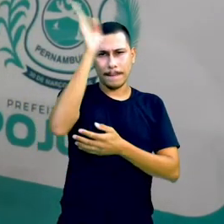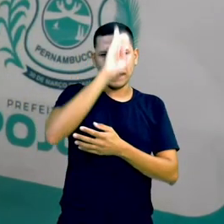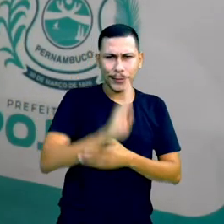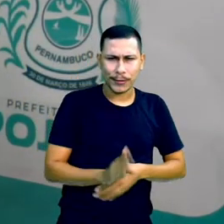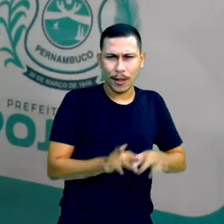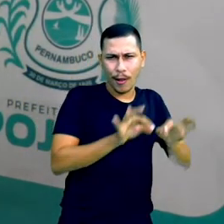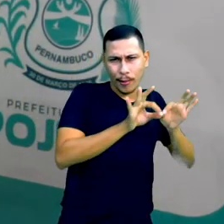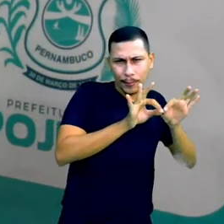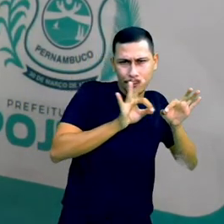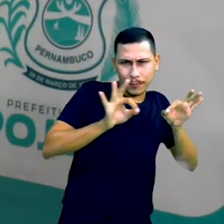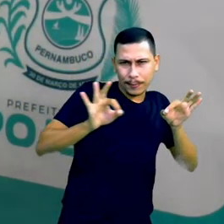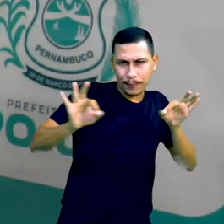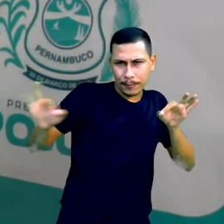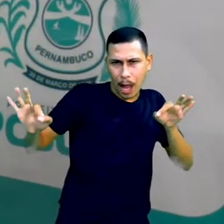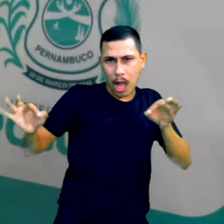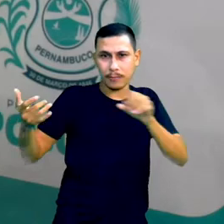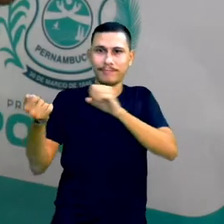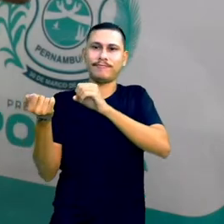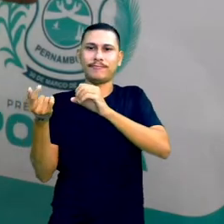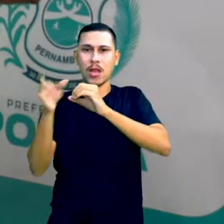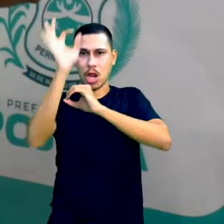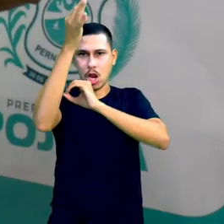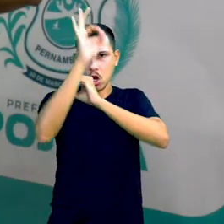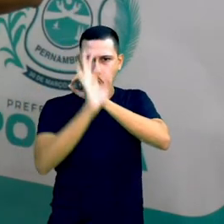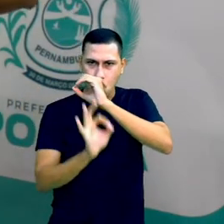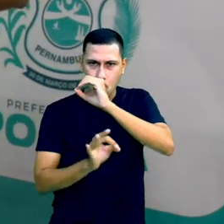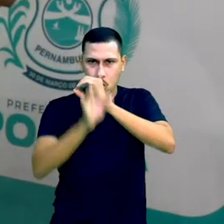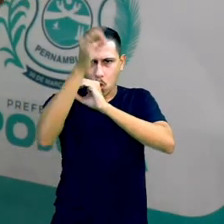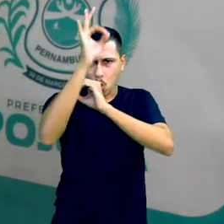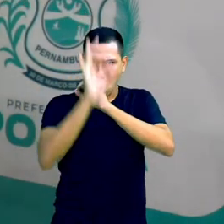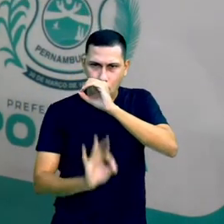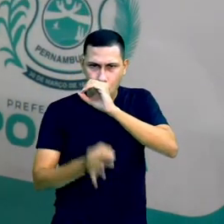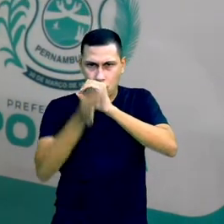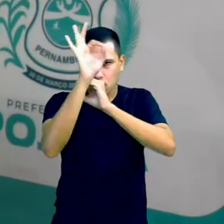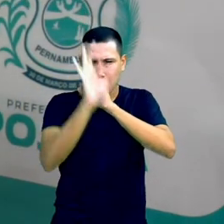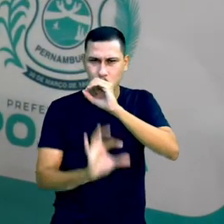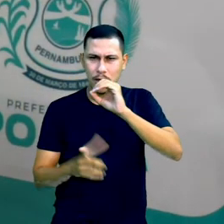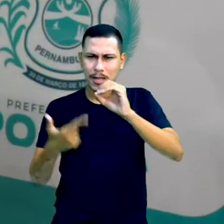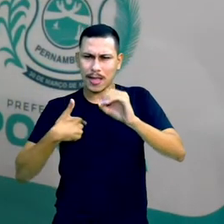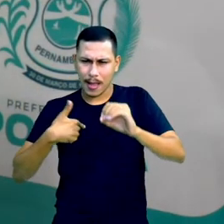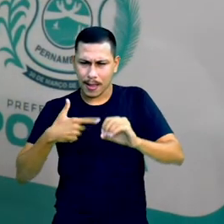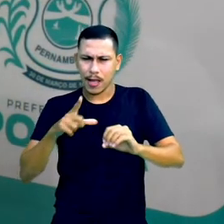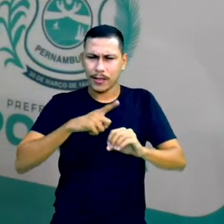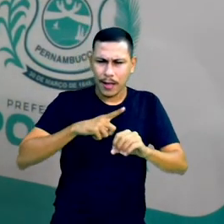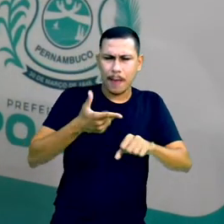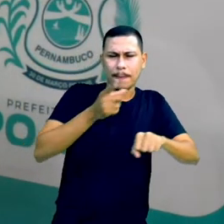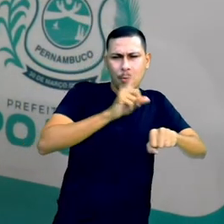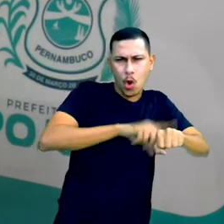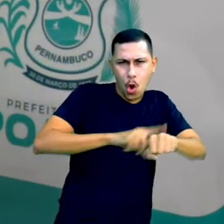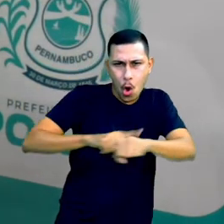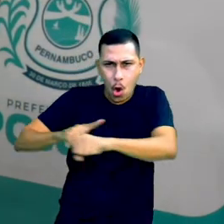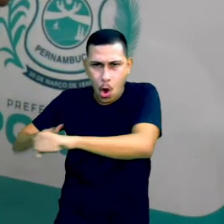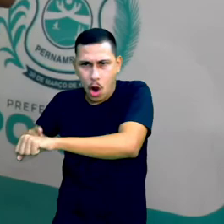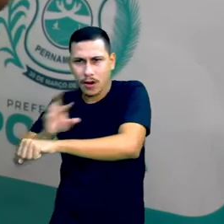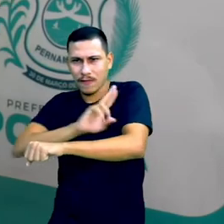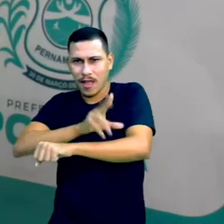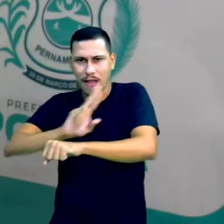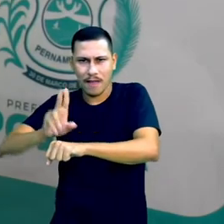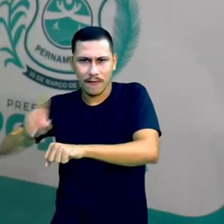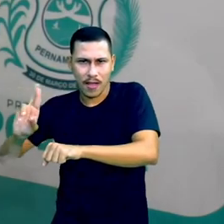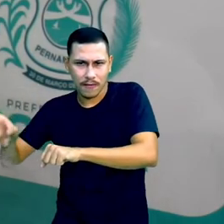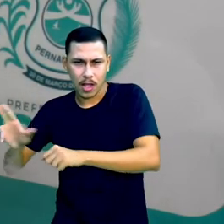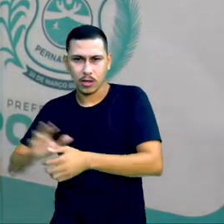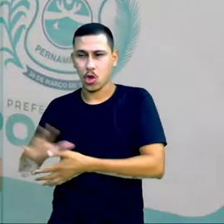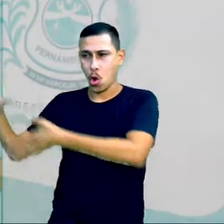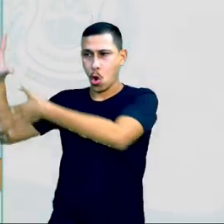longitudinal, a gente tem os fusos horários. Então, quantos fusos horários o Brasil tem? No